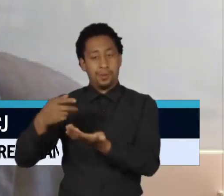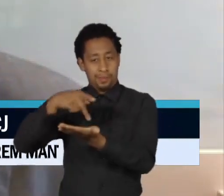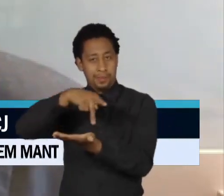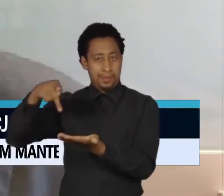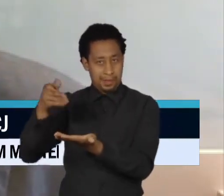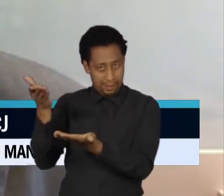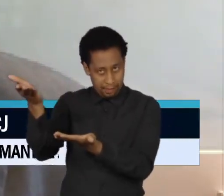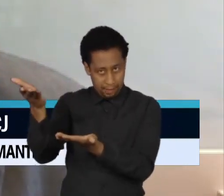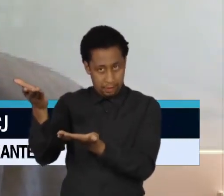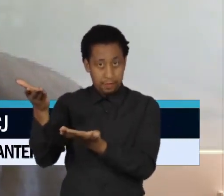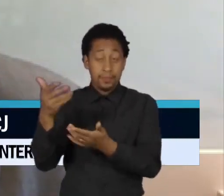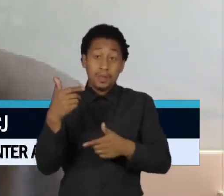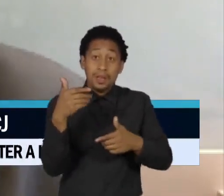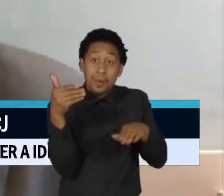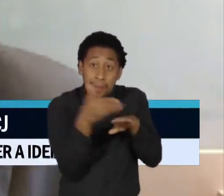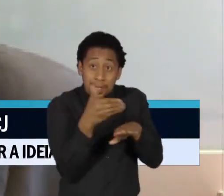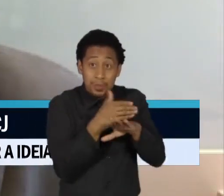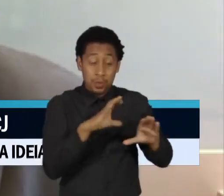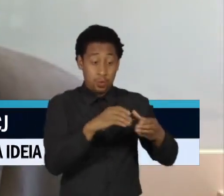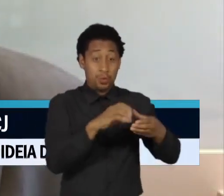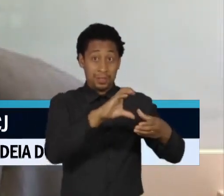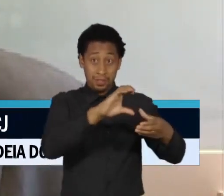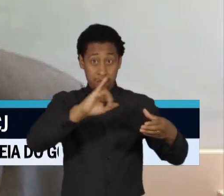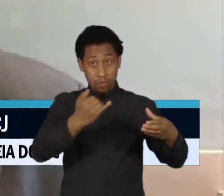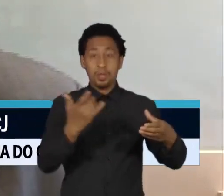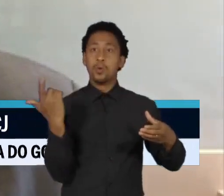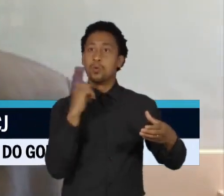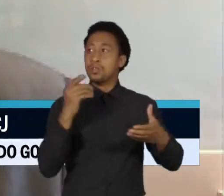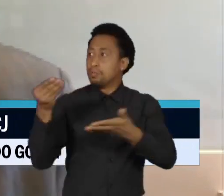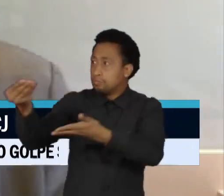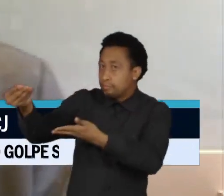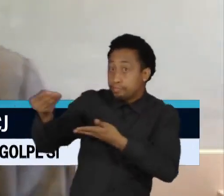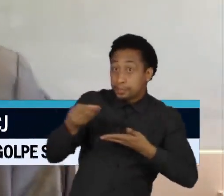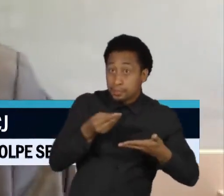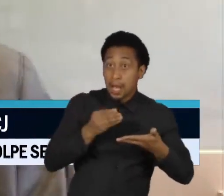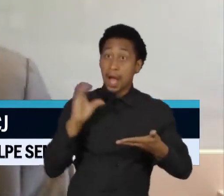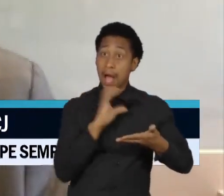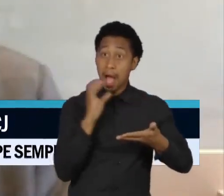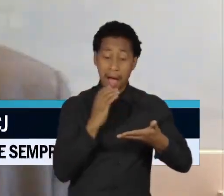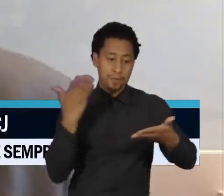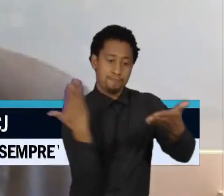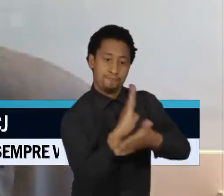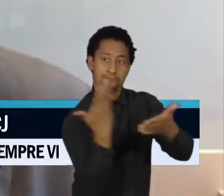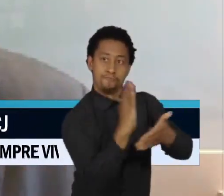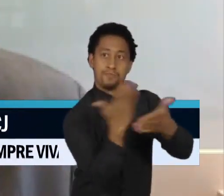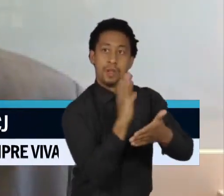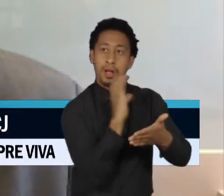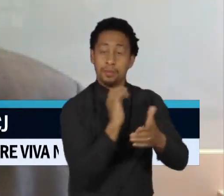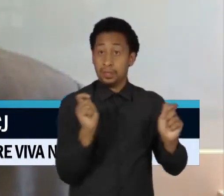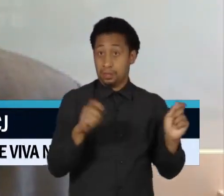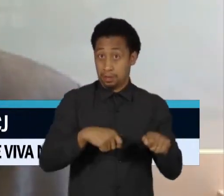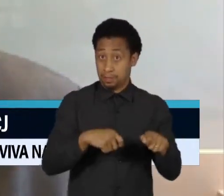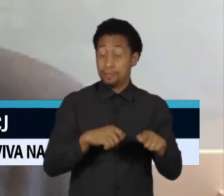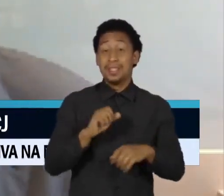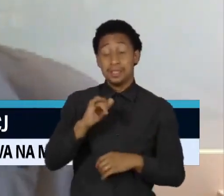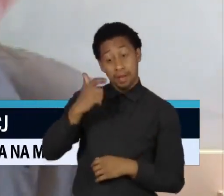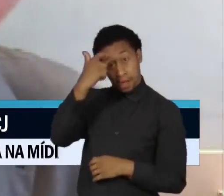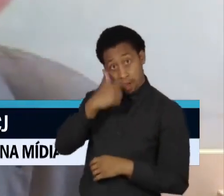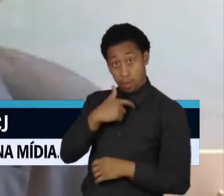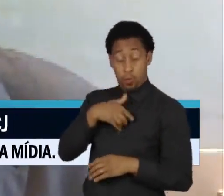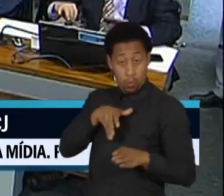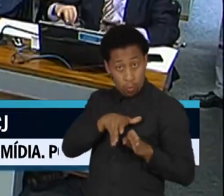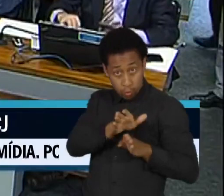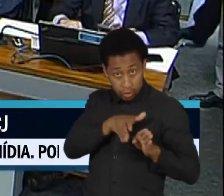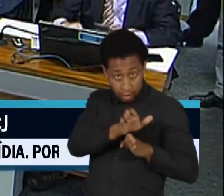na Comissão de Constituição e Justiça, eu acelero. Se eu sou oposição e eu estou na Comissão de Constituição e Justiça, eu